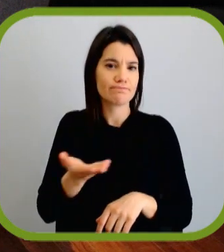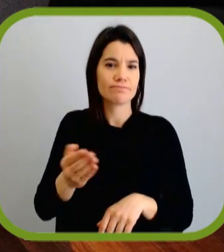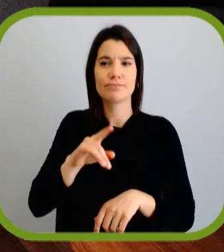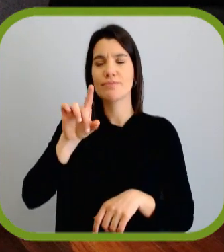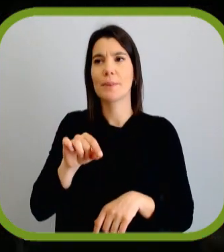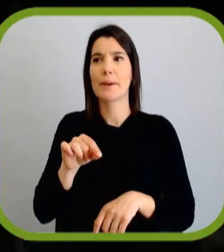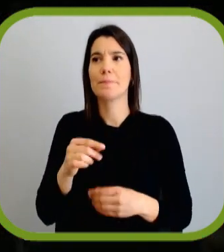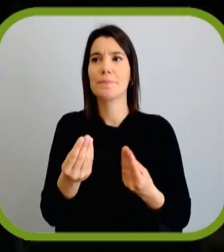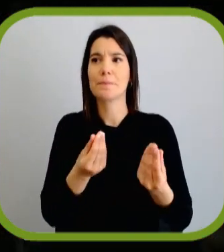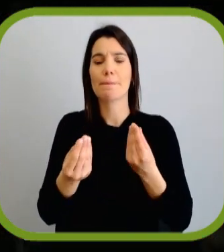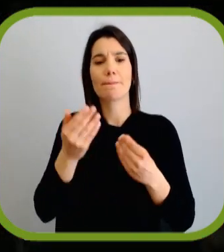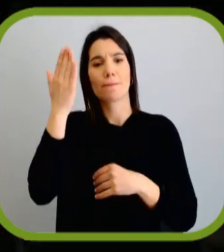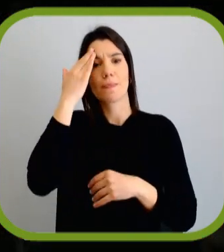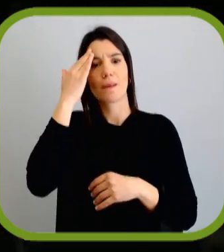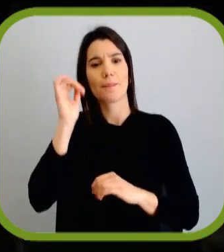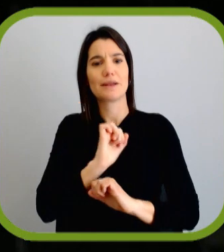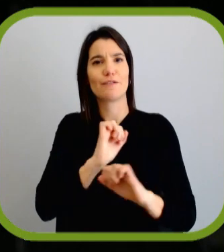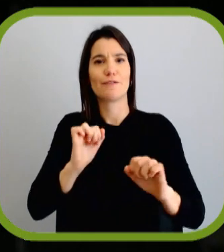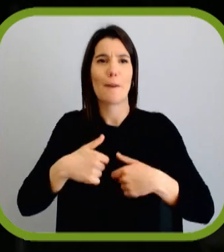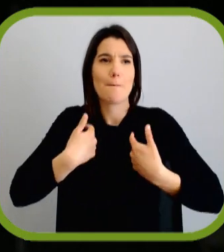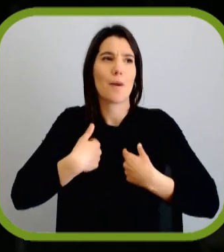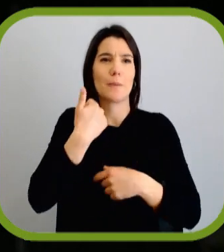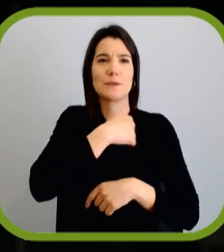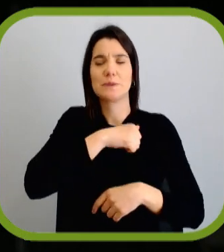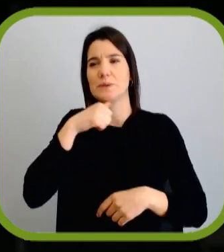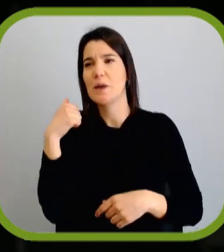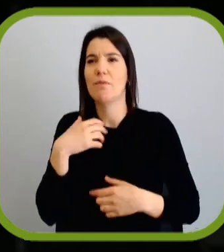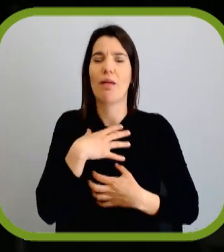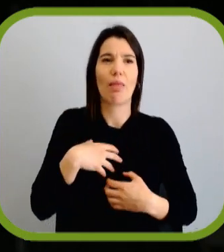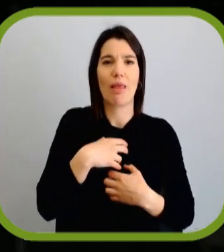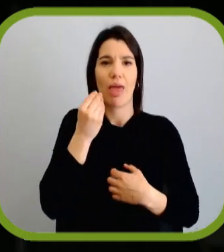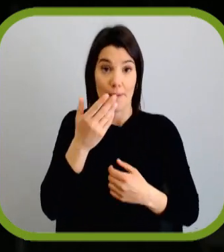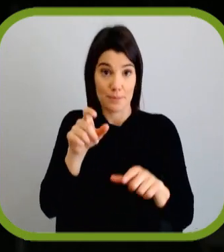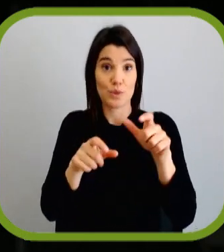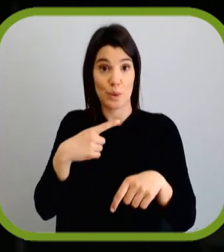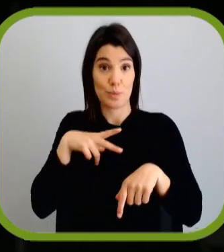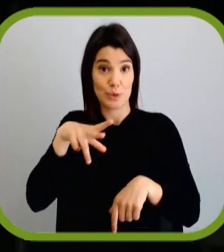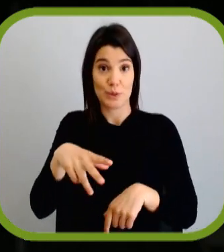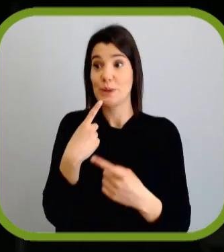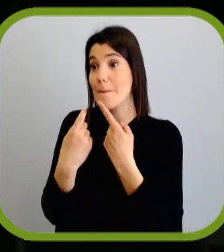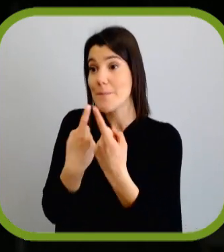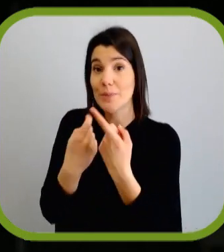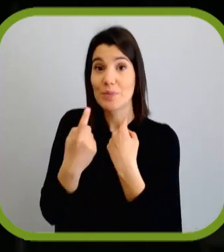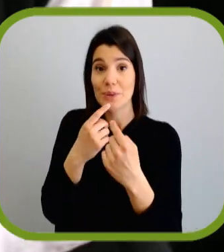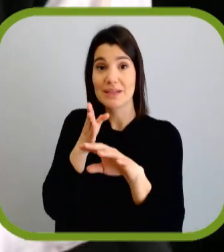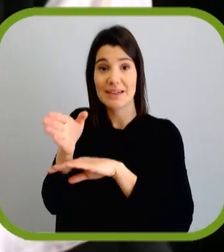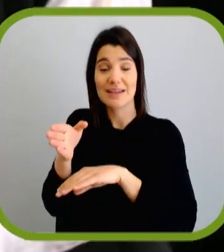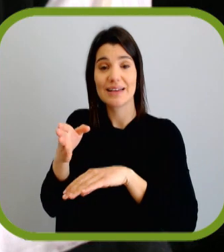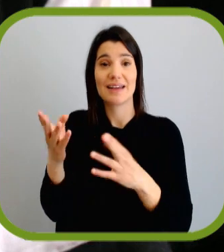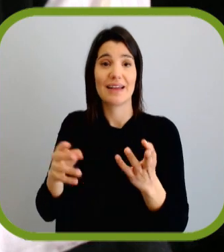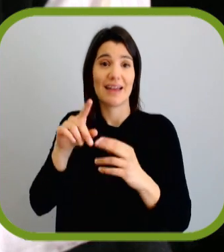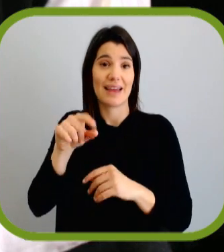e com a, digamos, uma certa capacidade de autofensilação que nós temos. Ou seja, se nós formos perguntar aos portugueses, seja o que for,